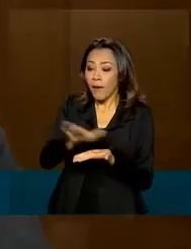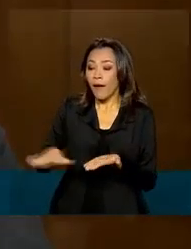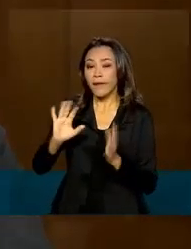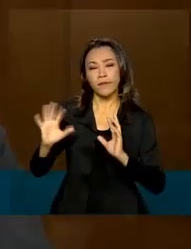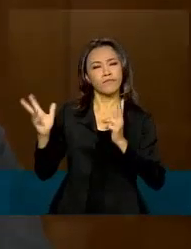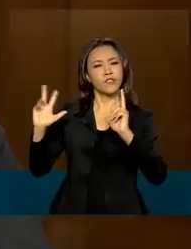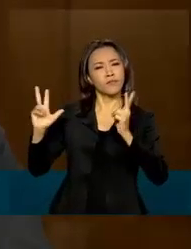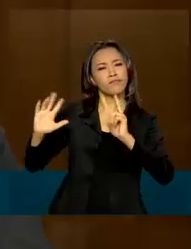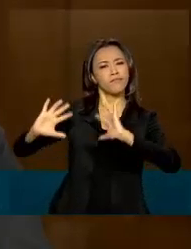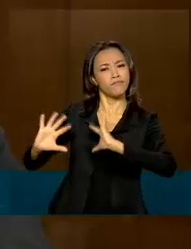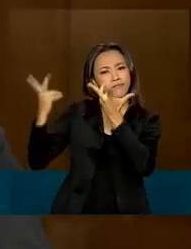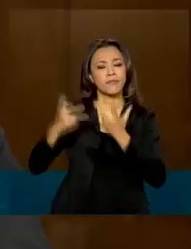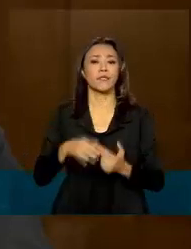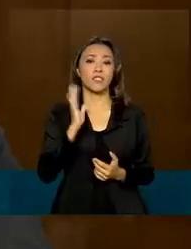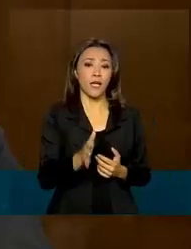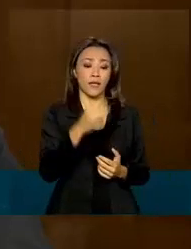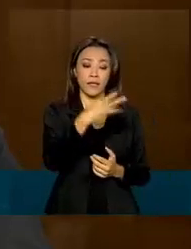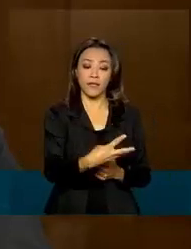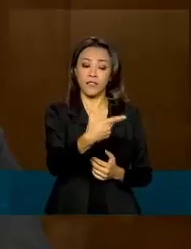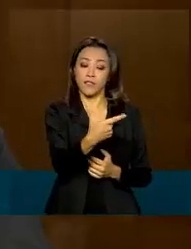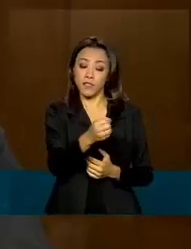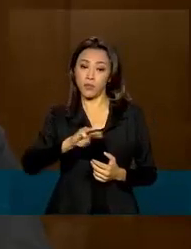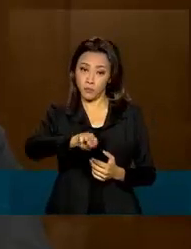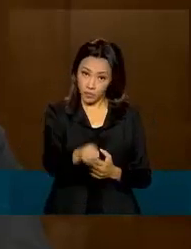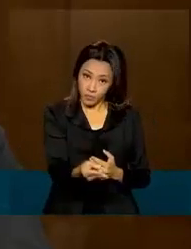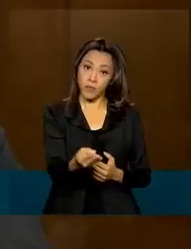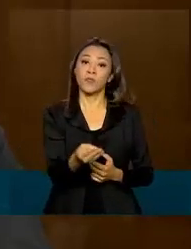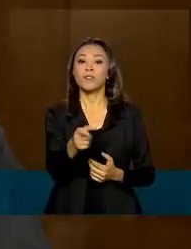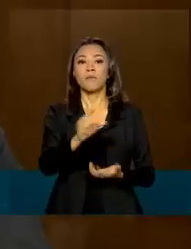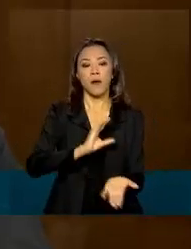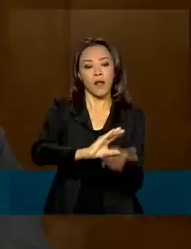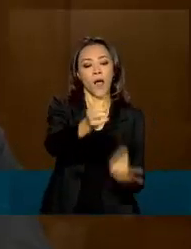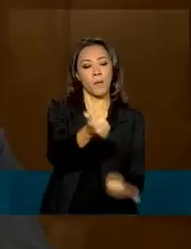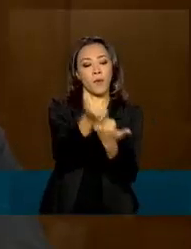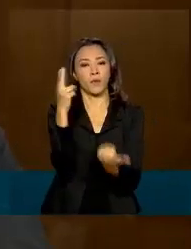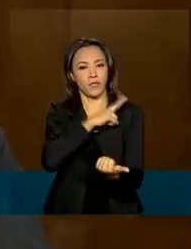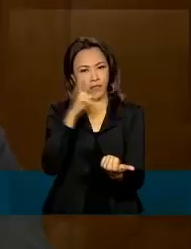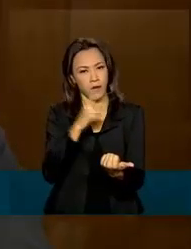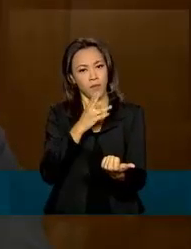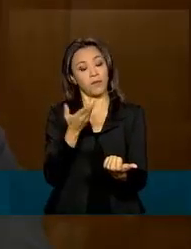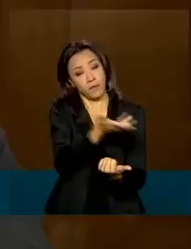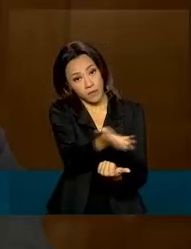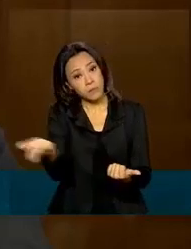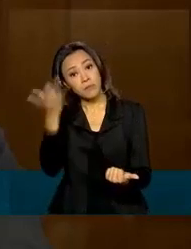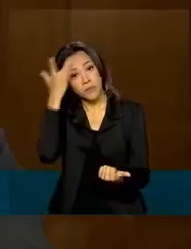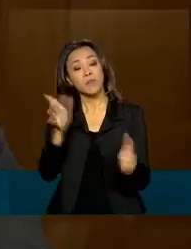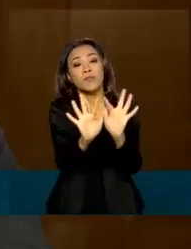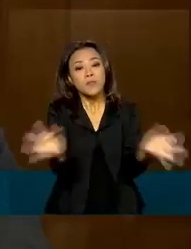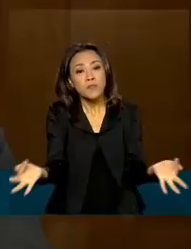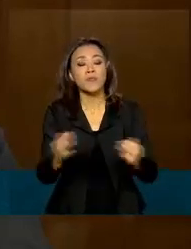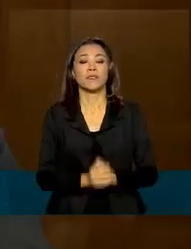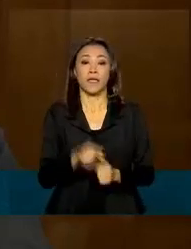2020, R$ 320 bilhões para o auxílio emergencial, para atender aos mais humildes. Esse montante